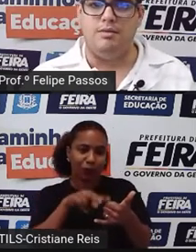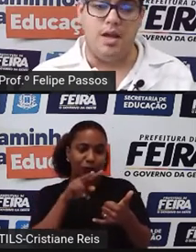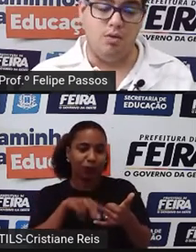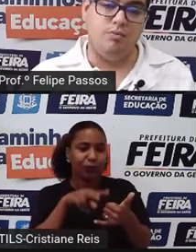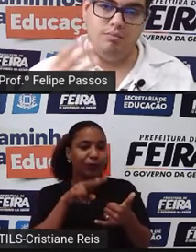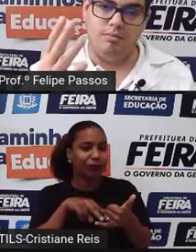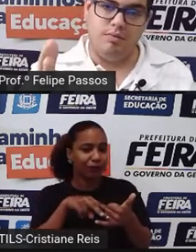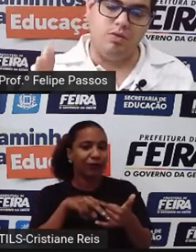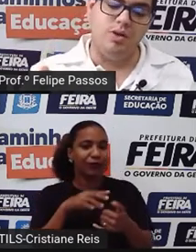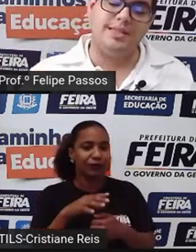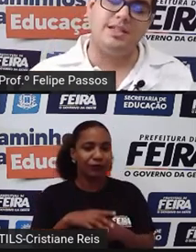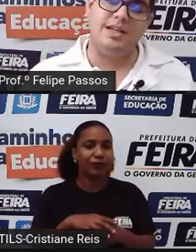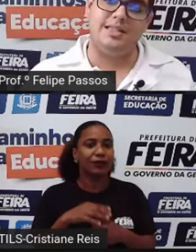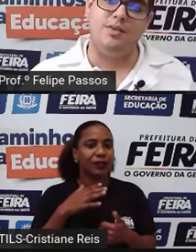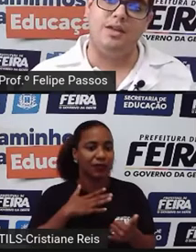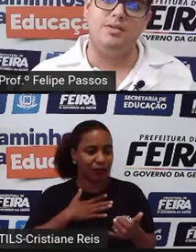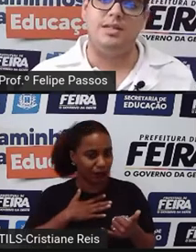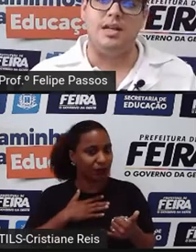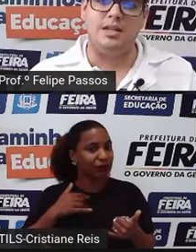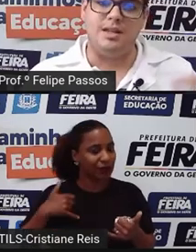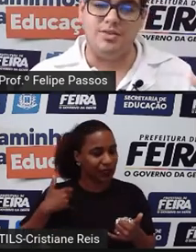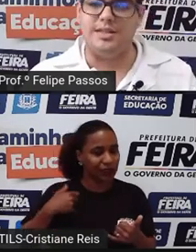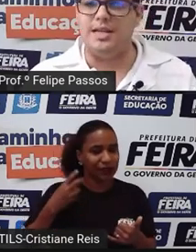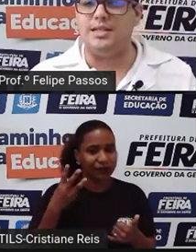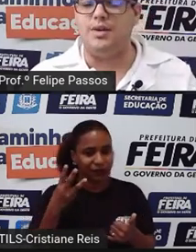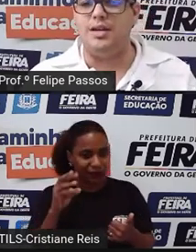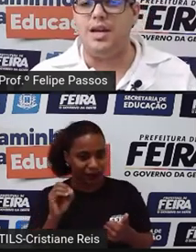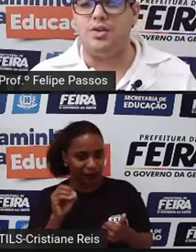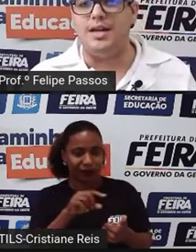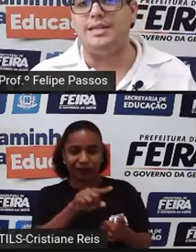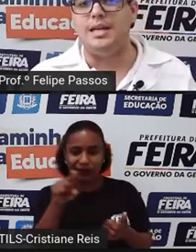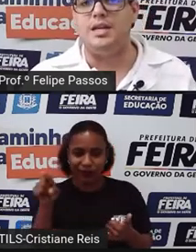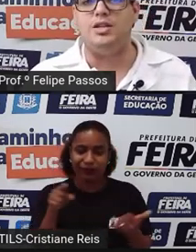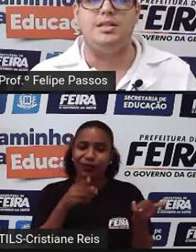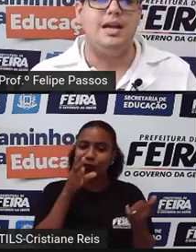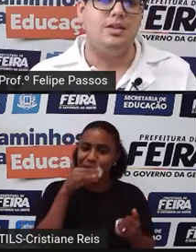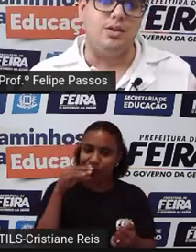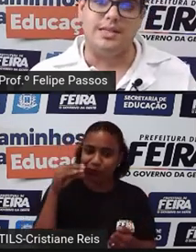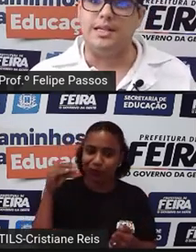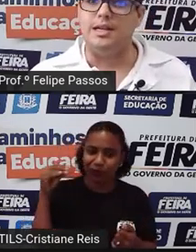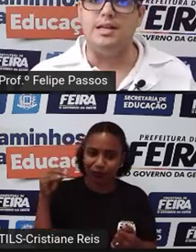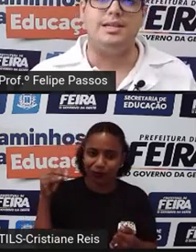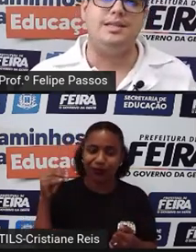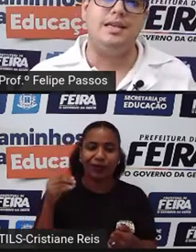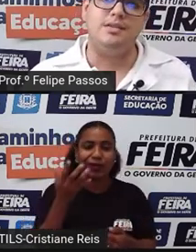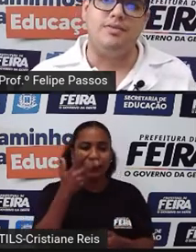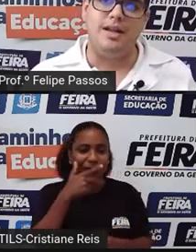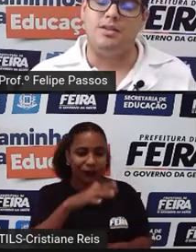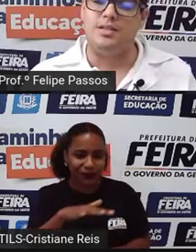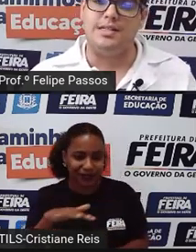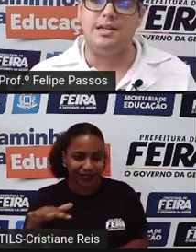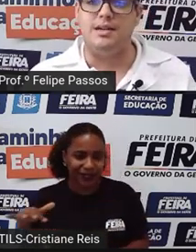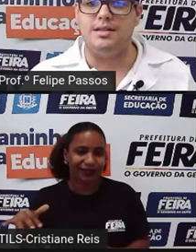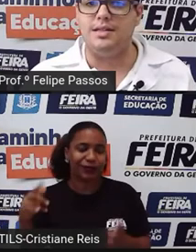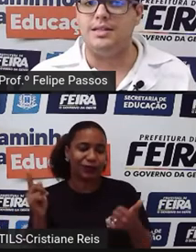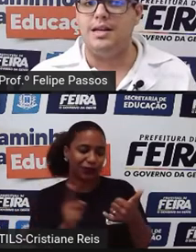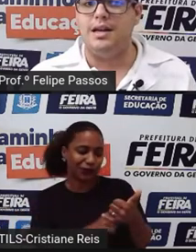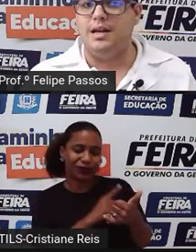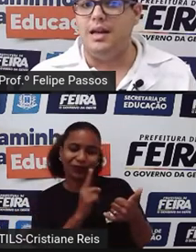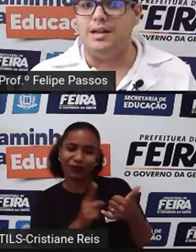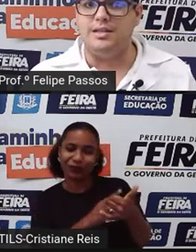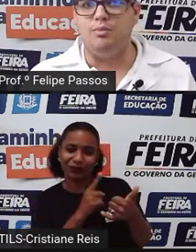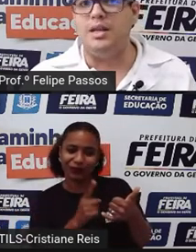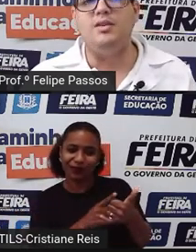Eu estou nessa geração aí dos 30, vocês estão aí adolescentes, nossas crianças nem se fala, nossas crianças,